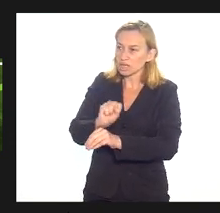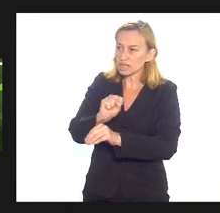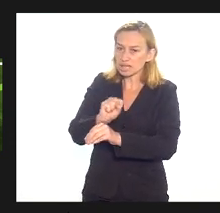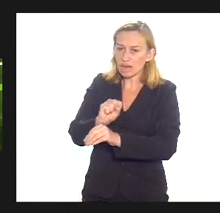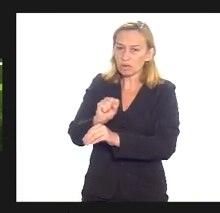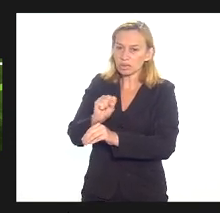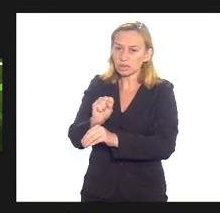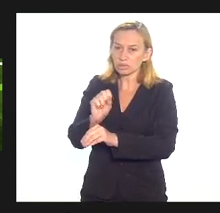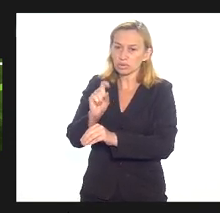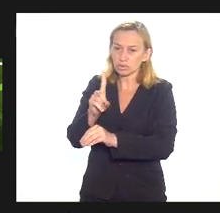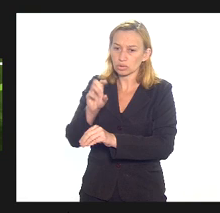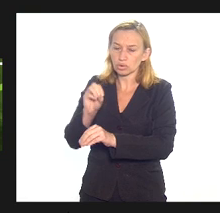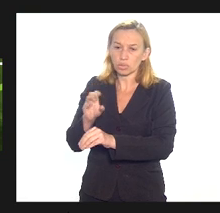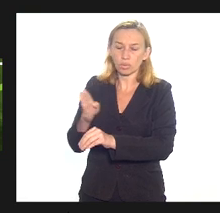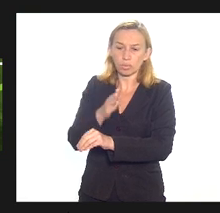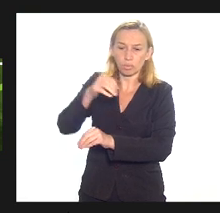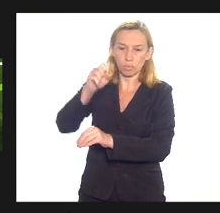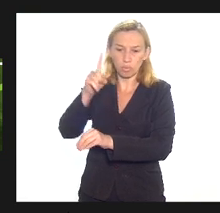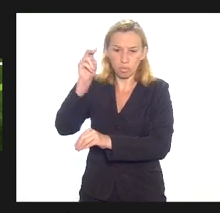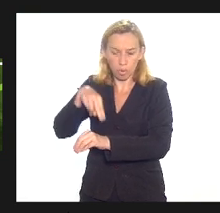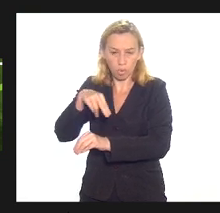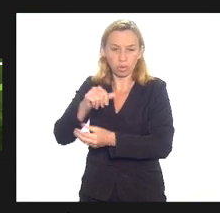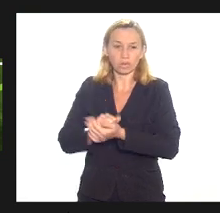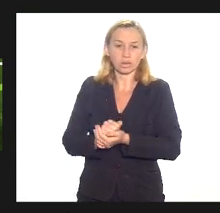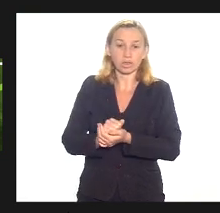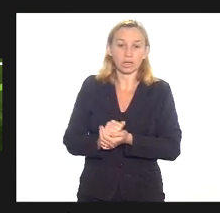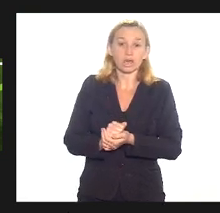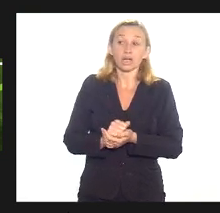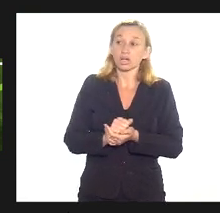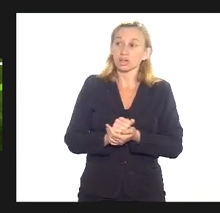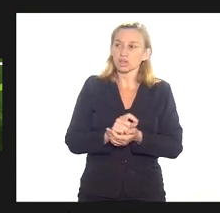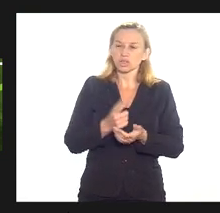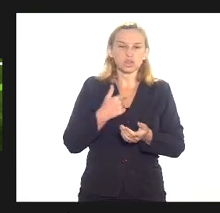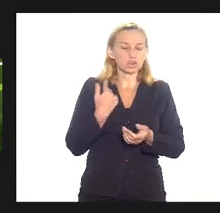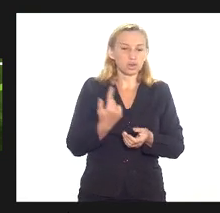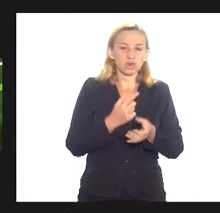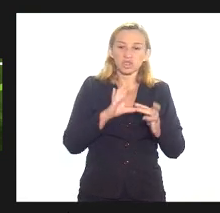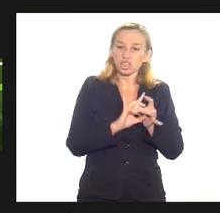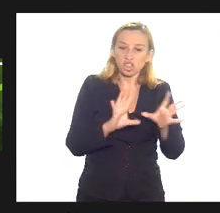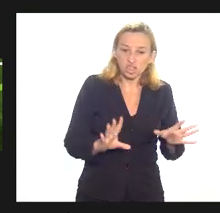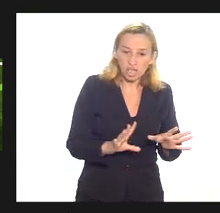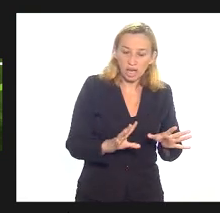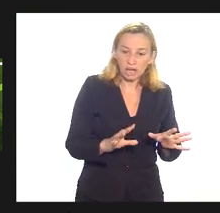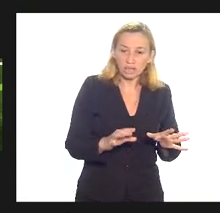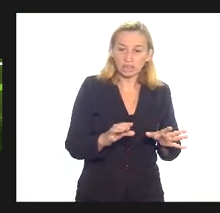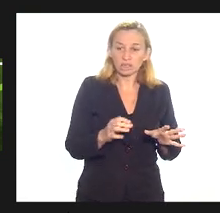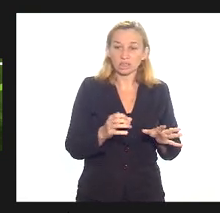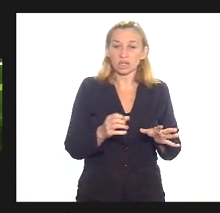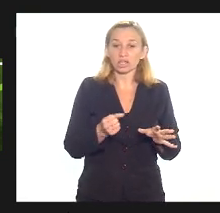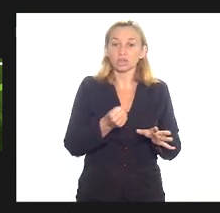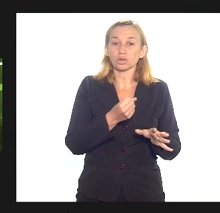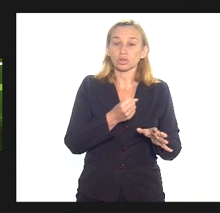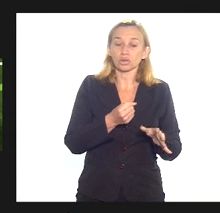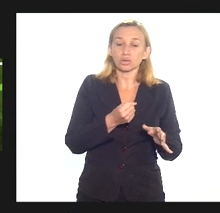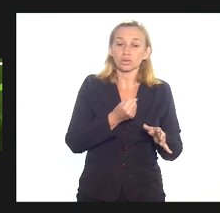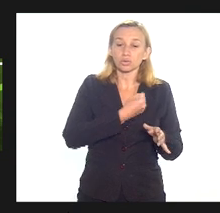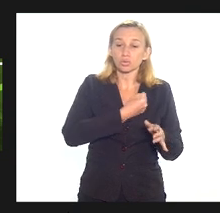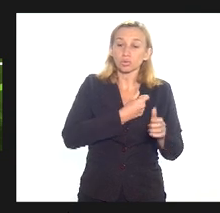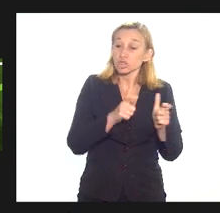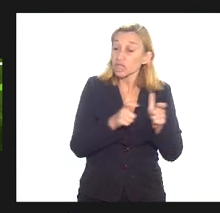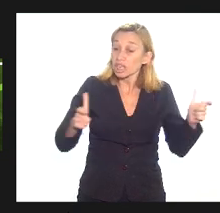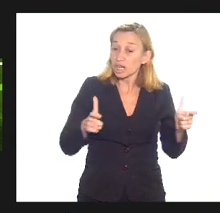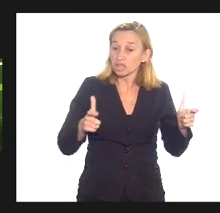hub para quem não sabe ser hub é muito importante porque você atrai voos diretos do